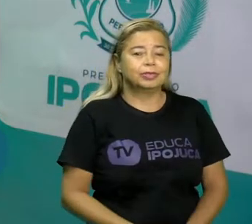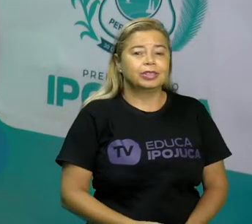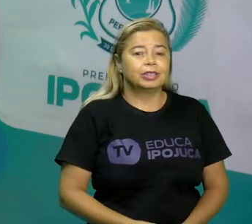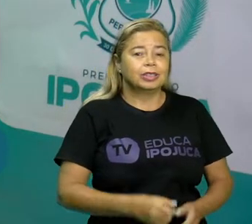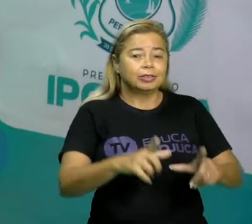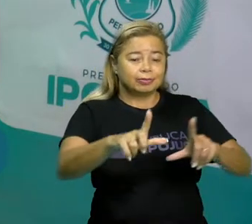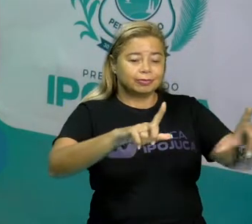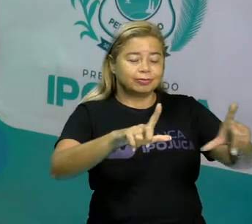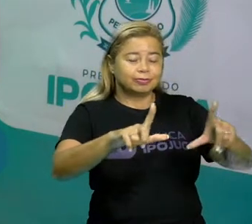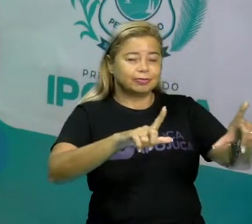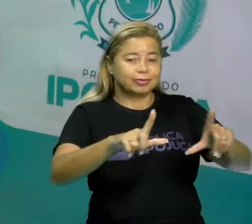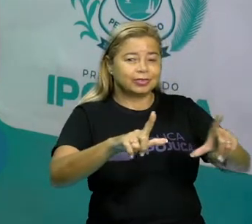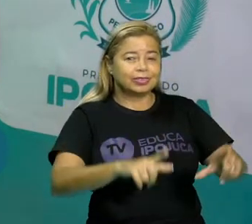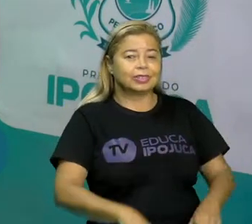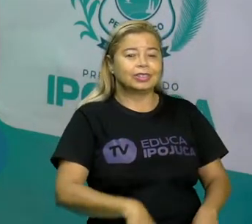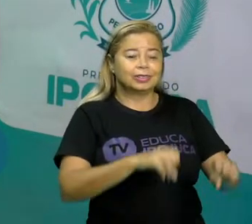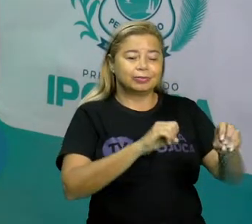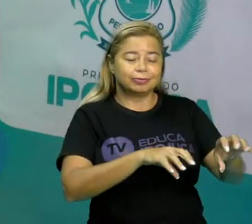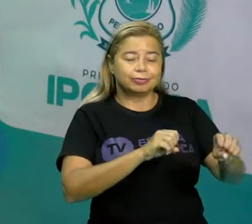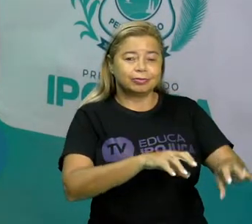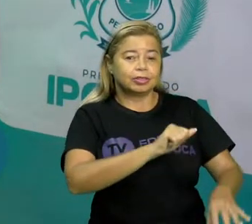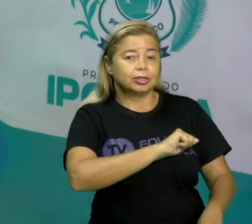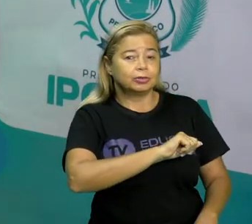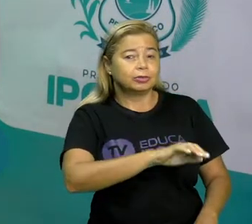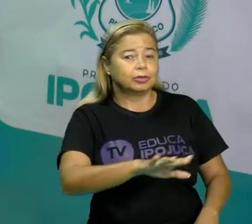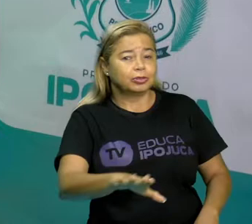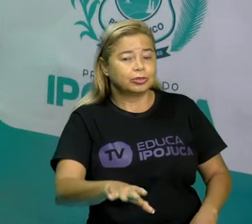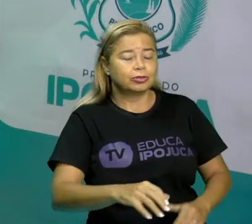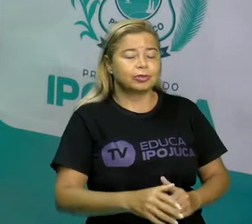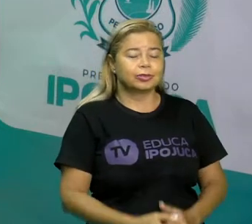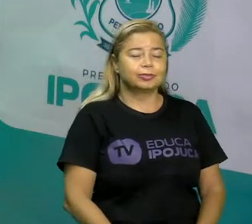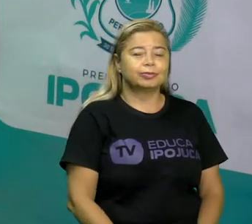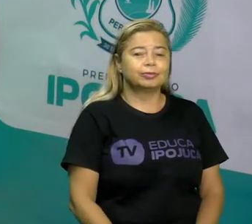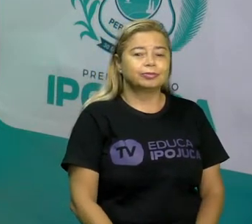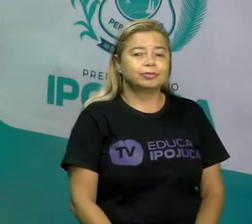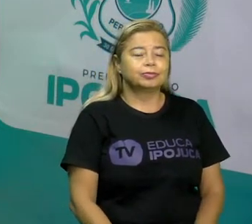EducaTV, na escola pela TV.